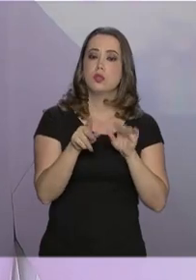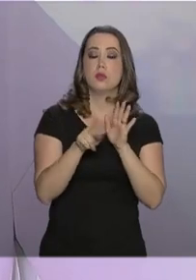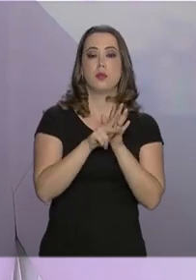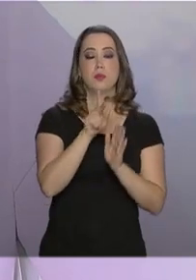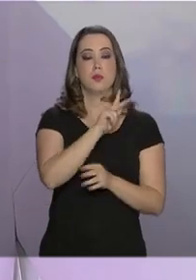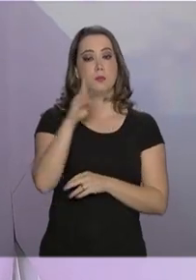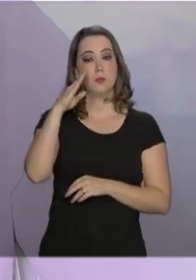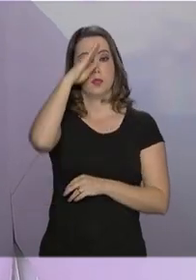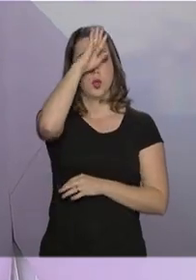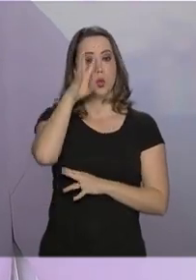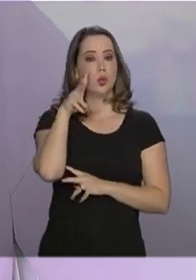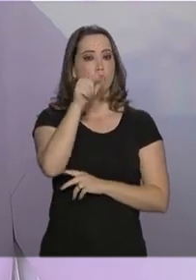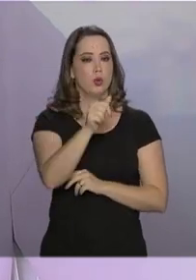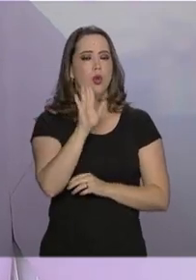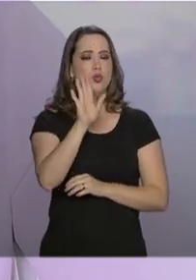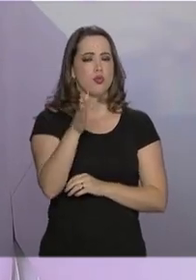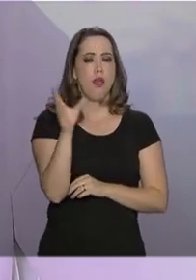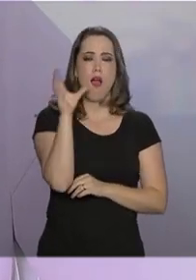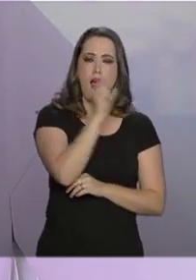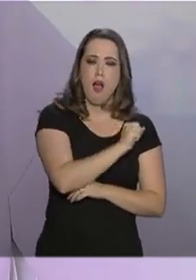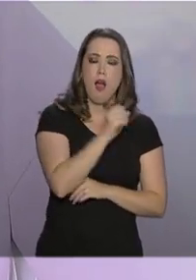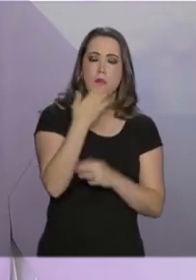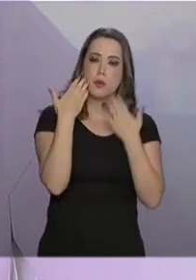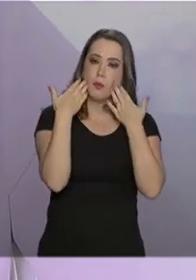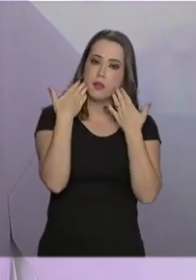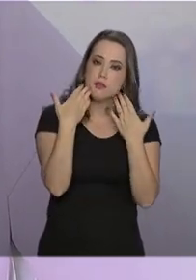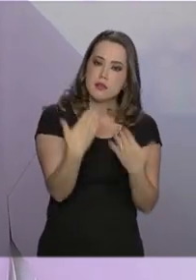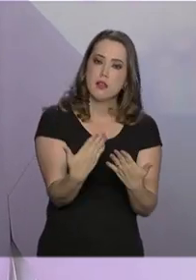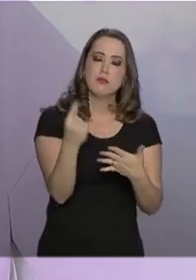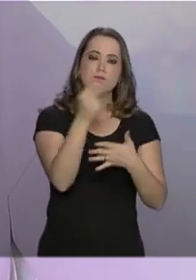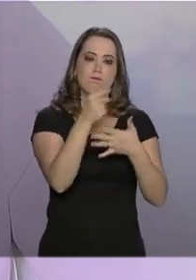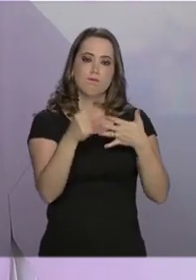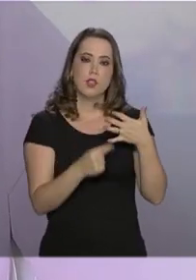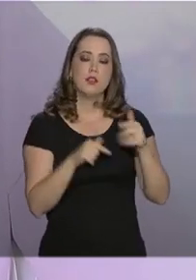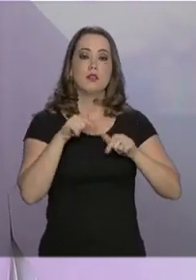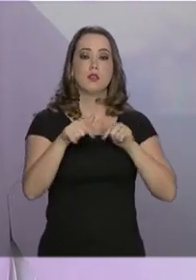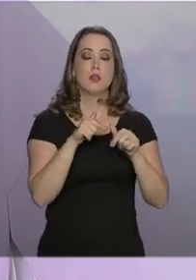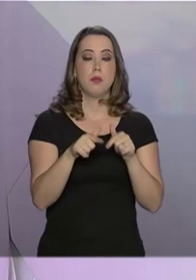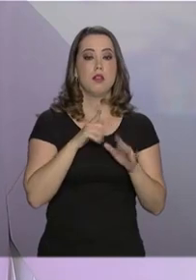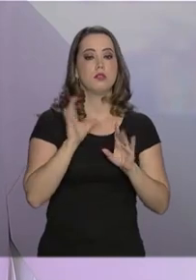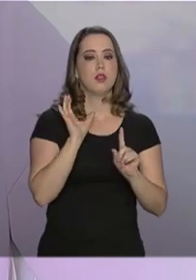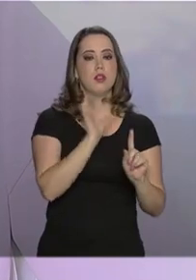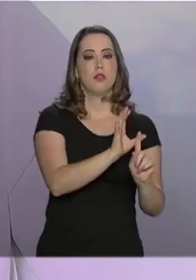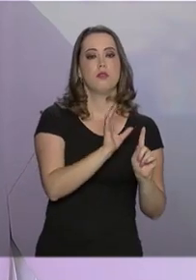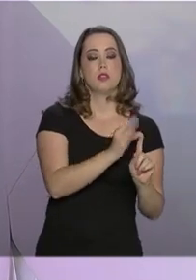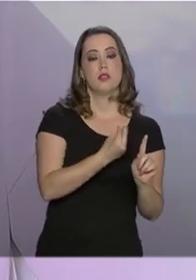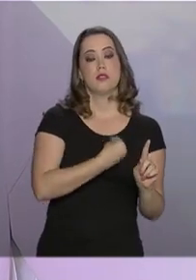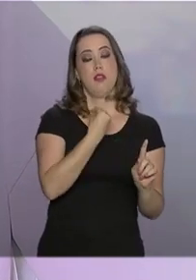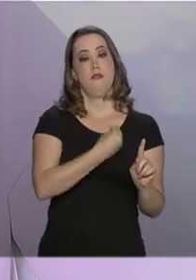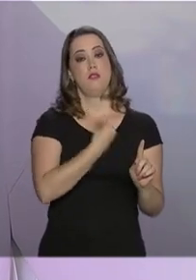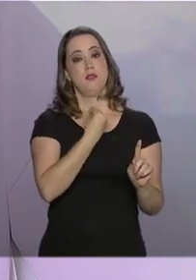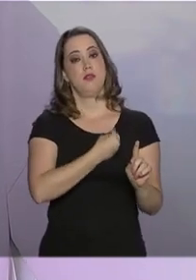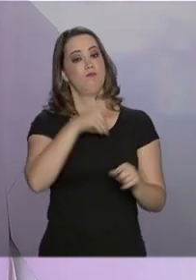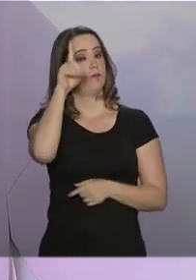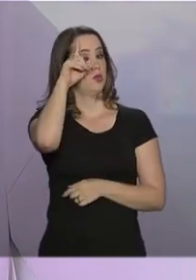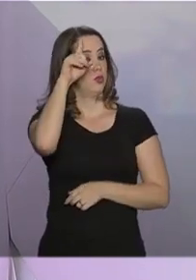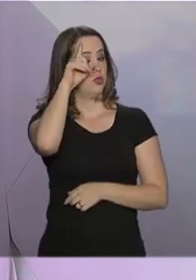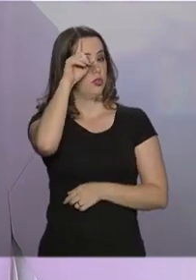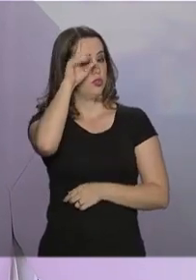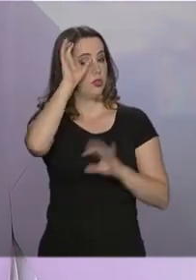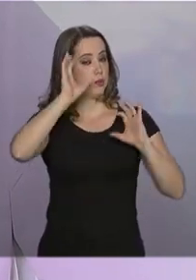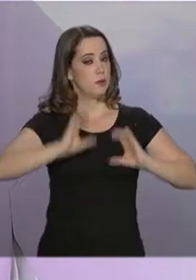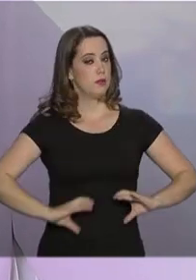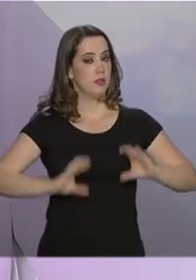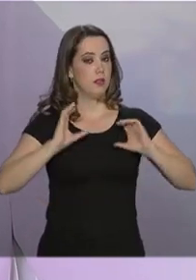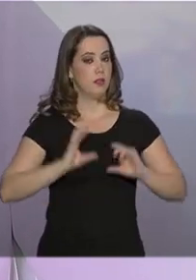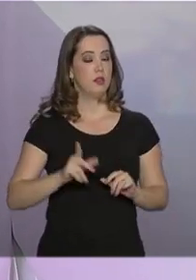Todos eles, em breve, apresentarão algumas ações que terão impacto na vida diária do cidadão